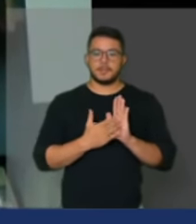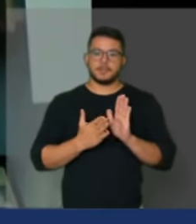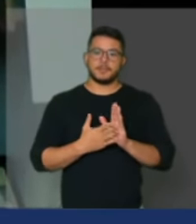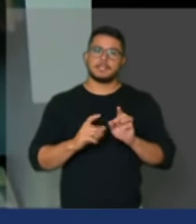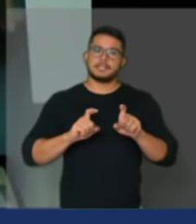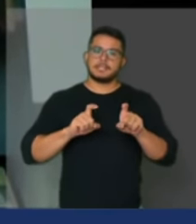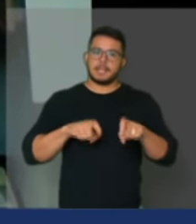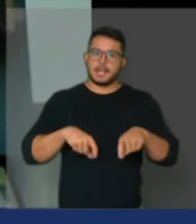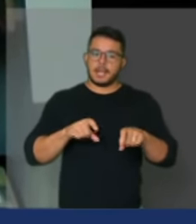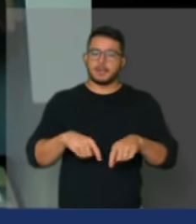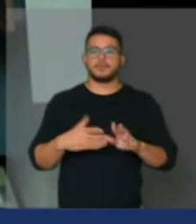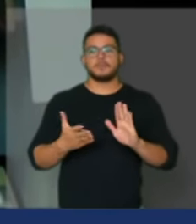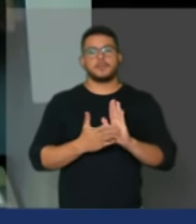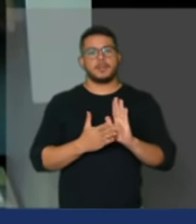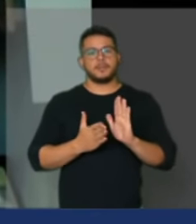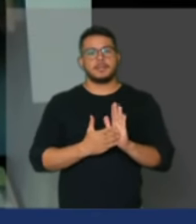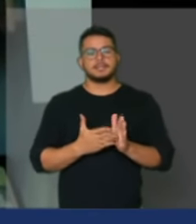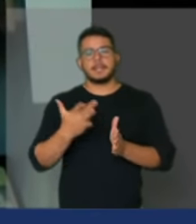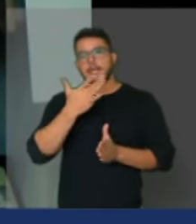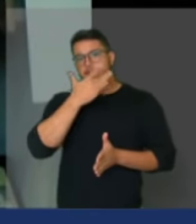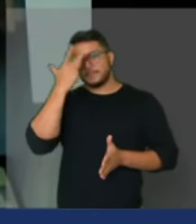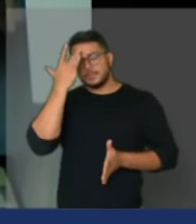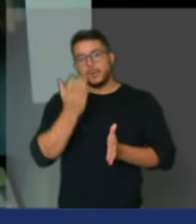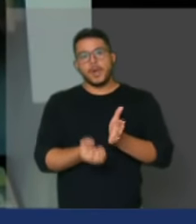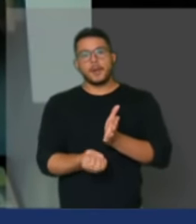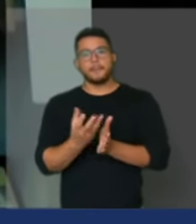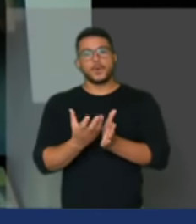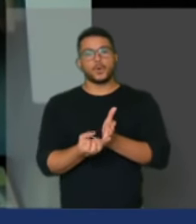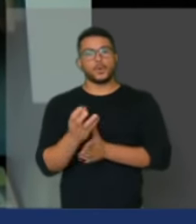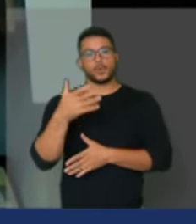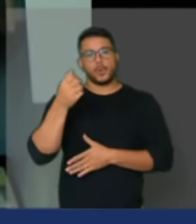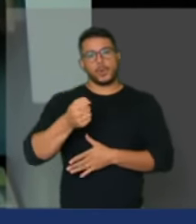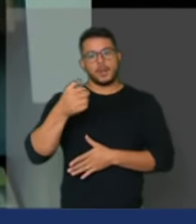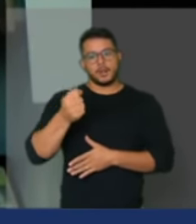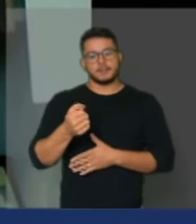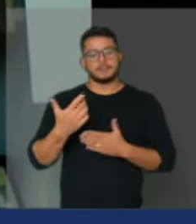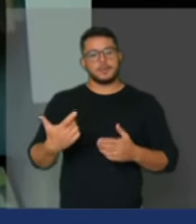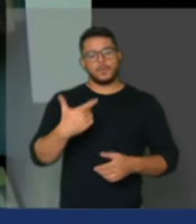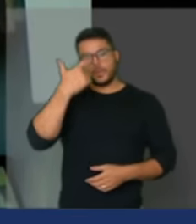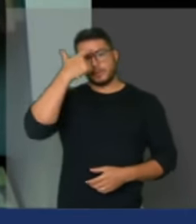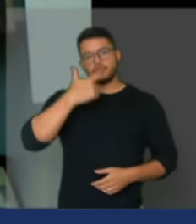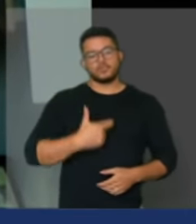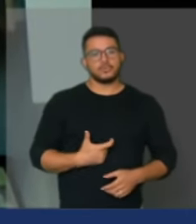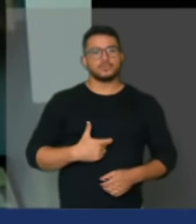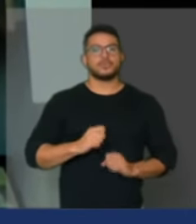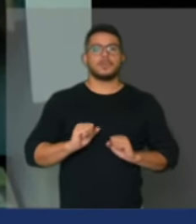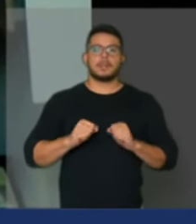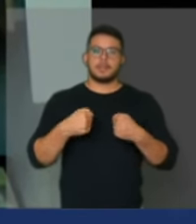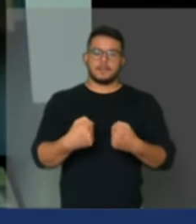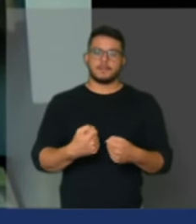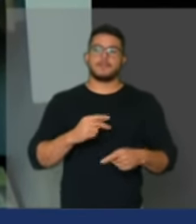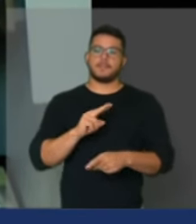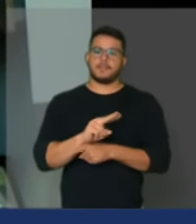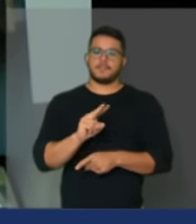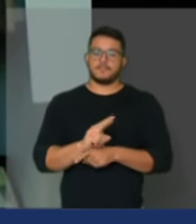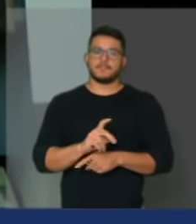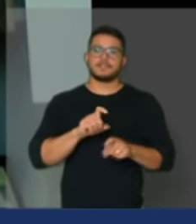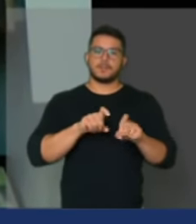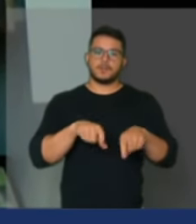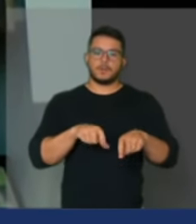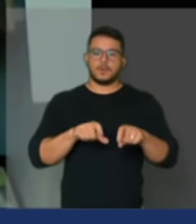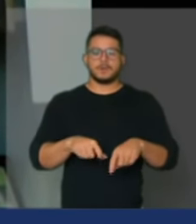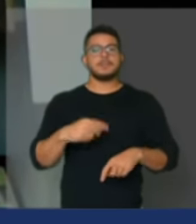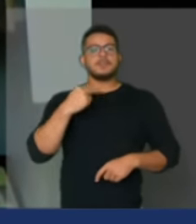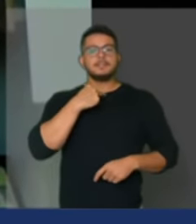nossos produtores de leite e dizer que vocês têm aqui uma defensora do agro uma defensora do Paraná a voz do Paraná lutando pelos